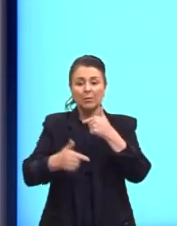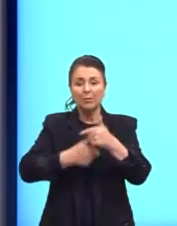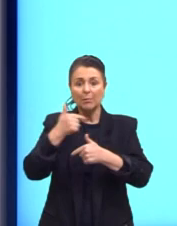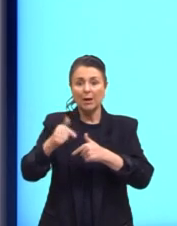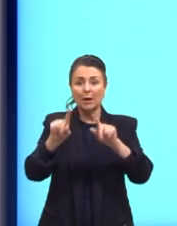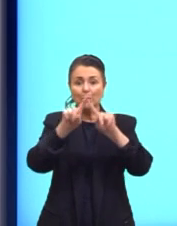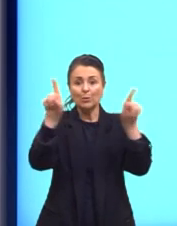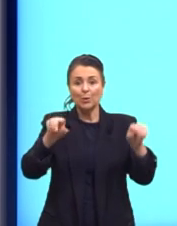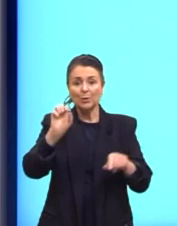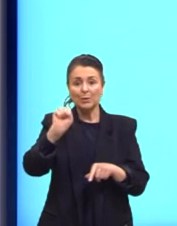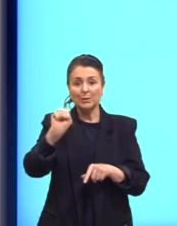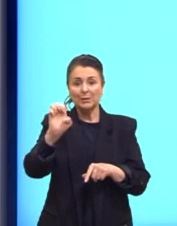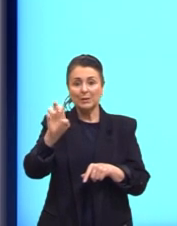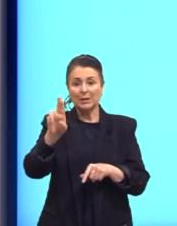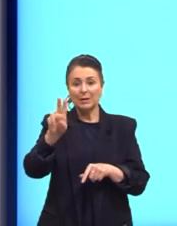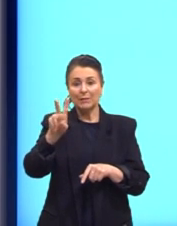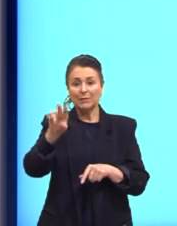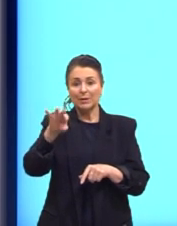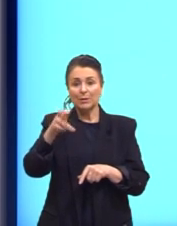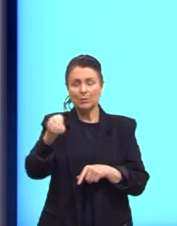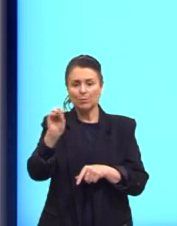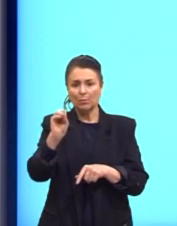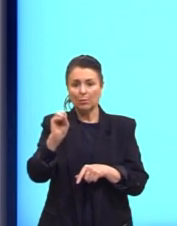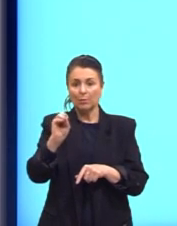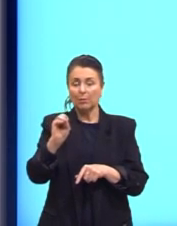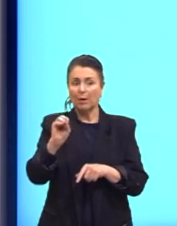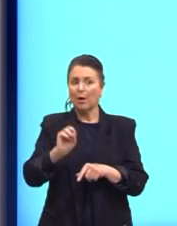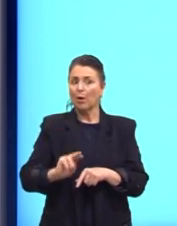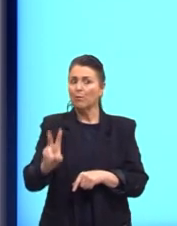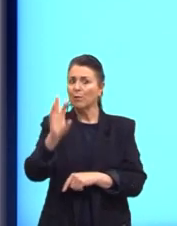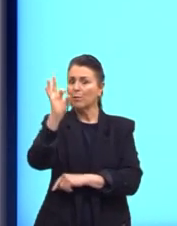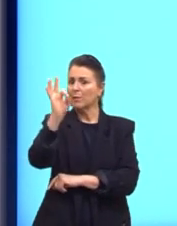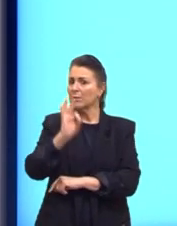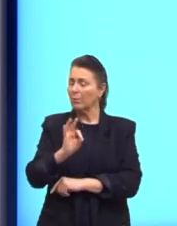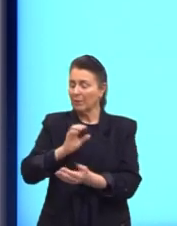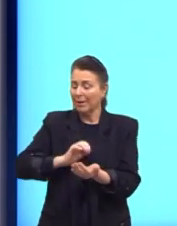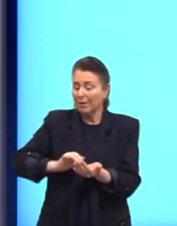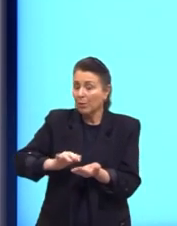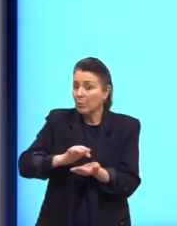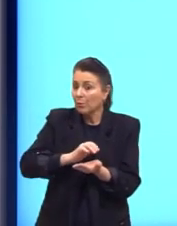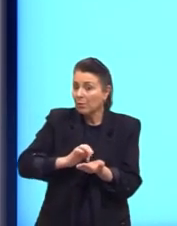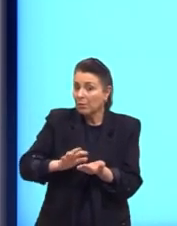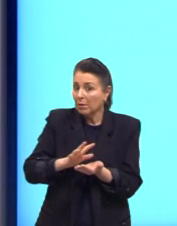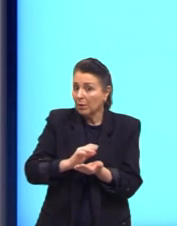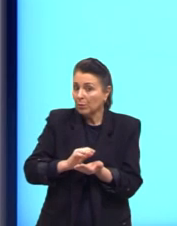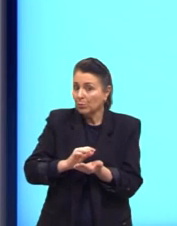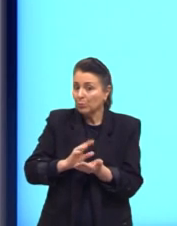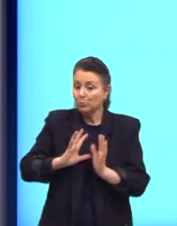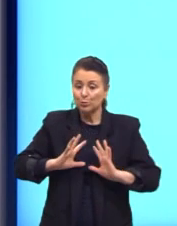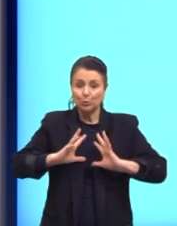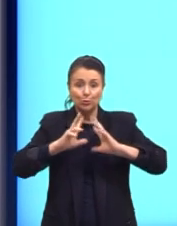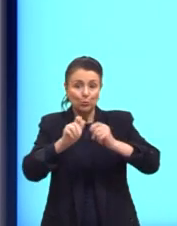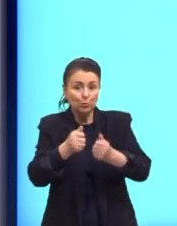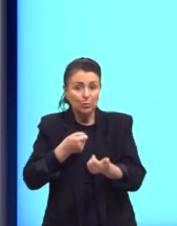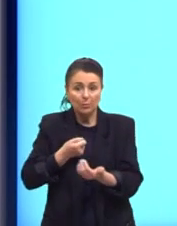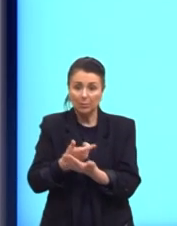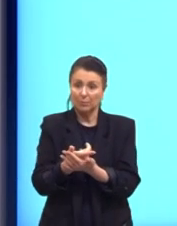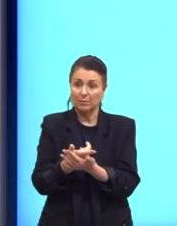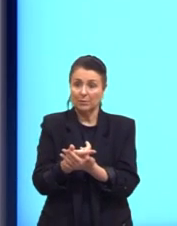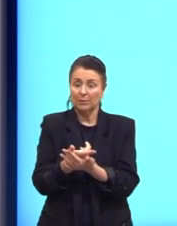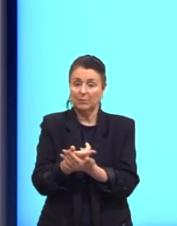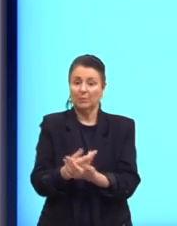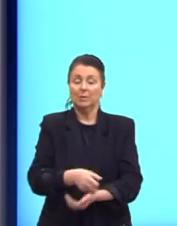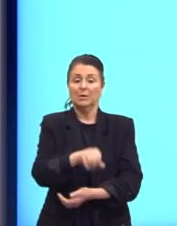E a taxa de serviço é um valor percentual calculado sobre o valor pago. Então, nós teríamos